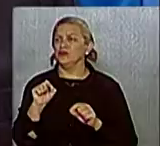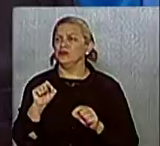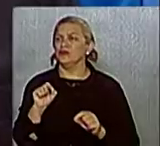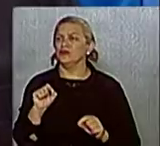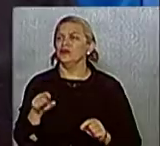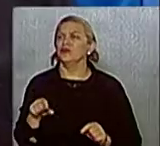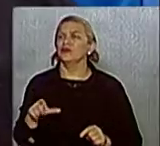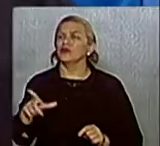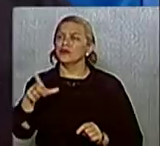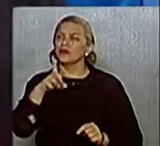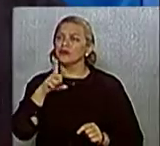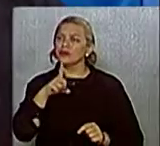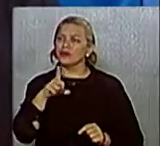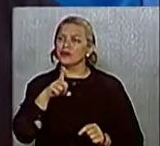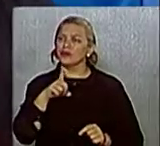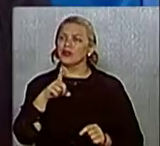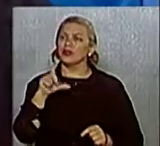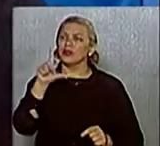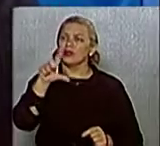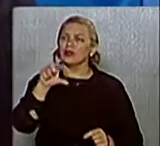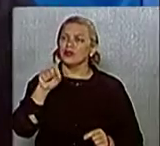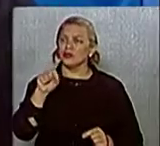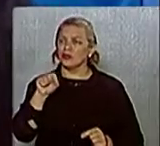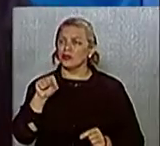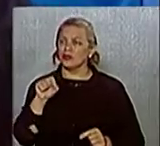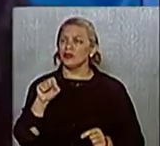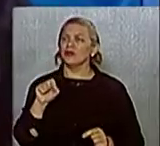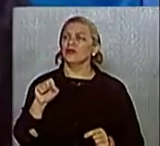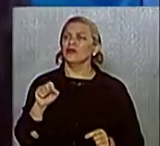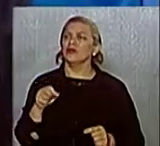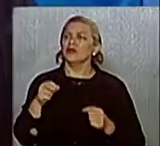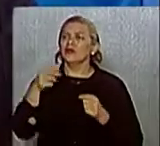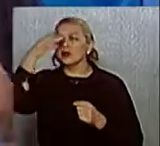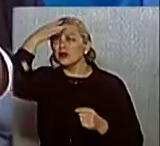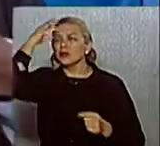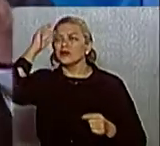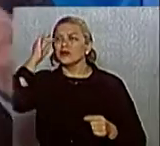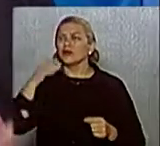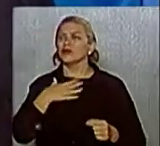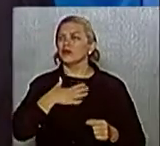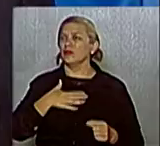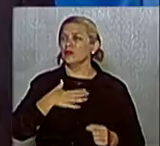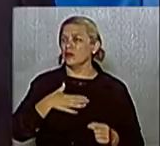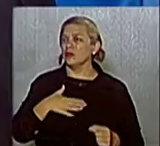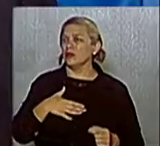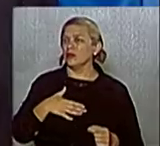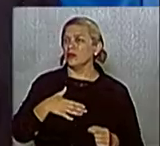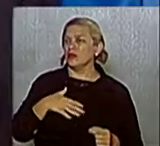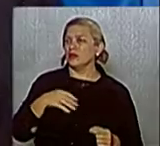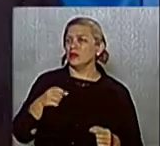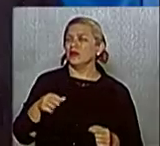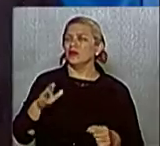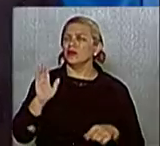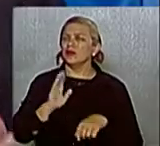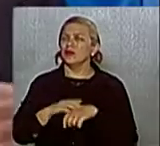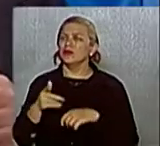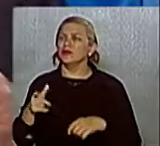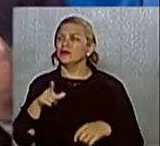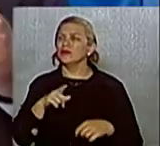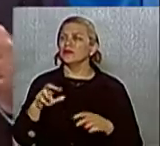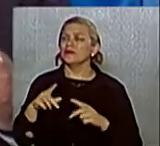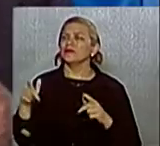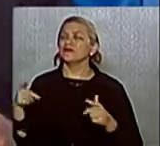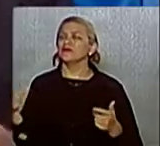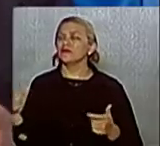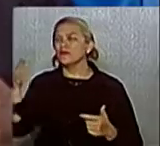opções você consegue atender parte das demandas. Diversos foram os avanços. Evidente que